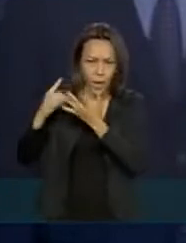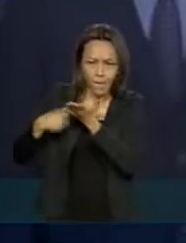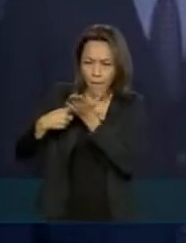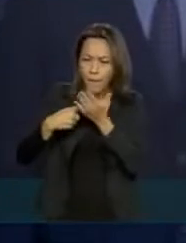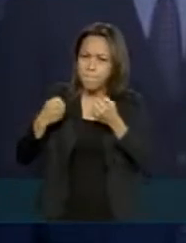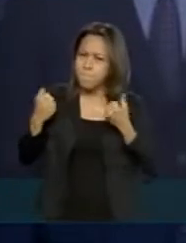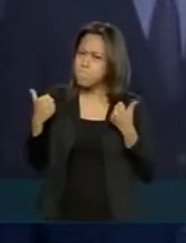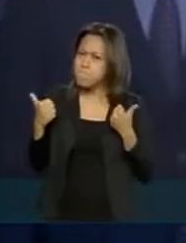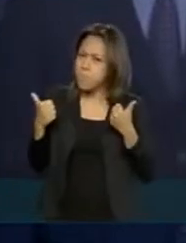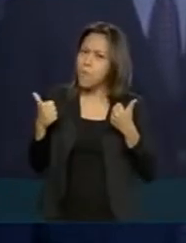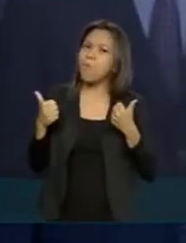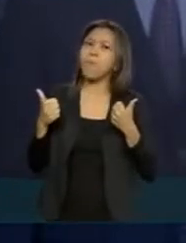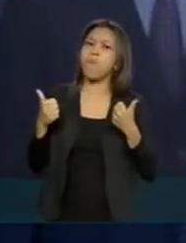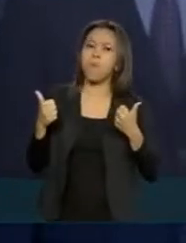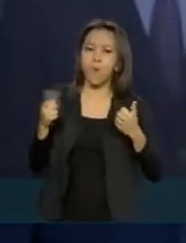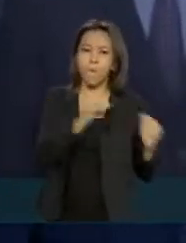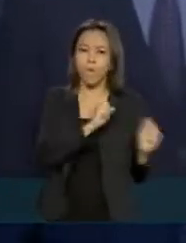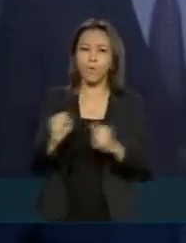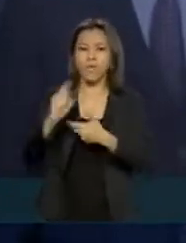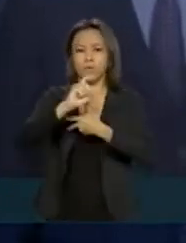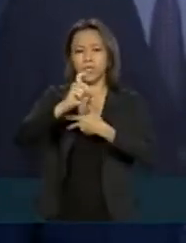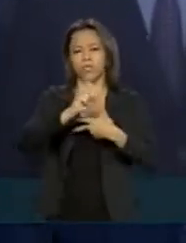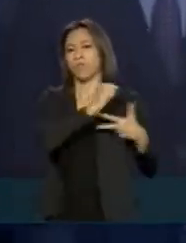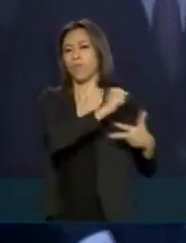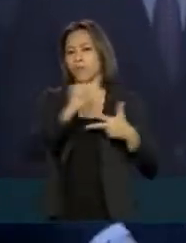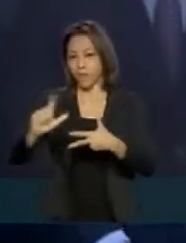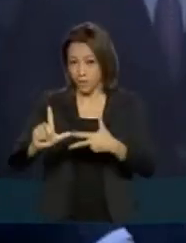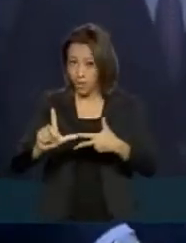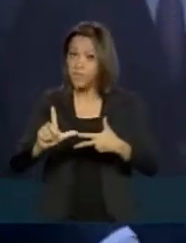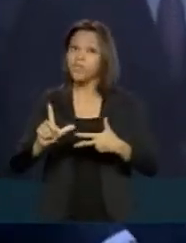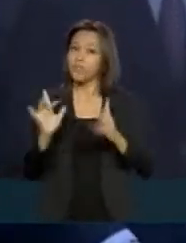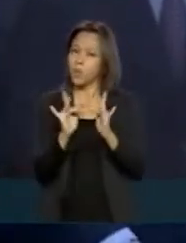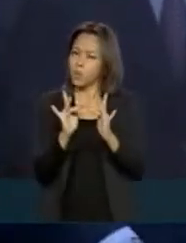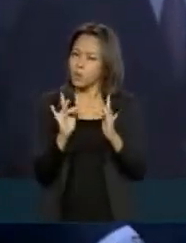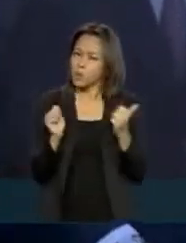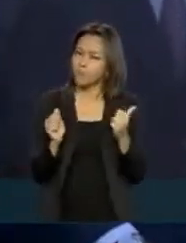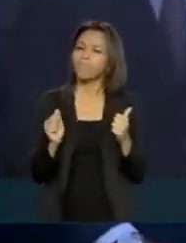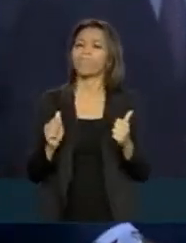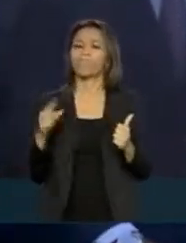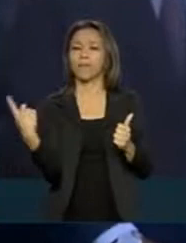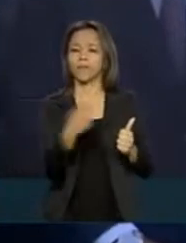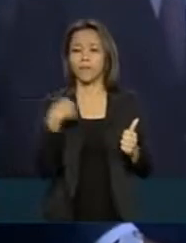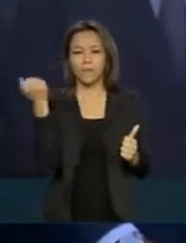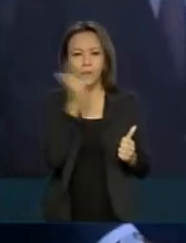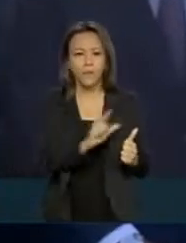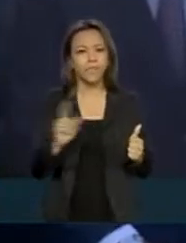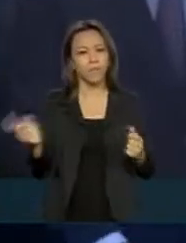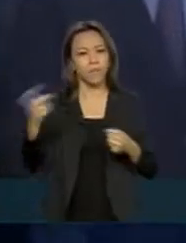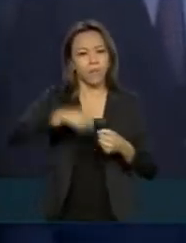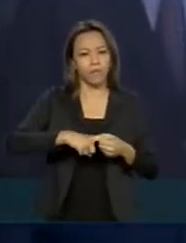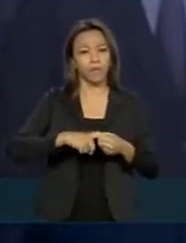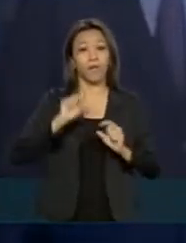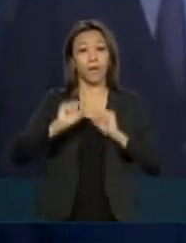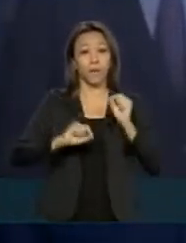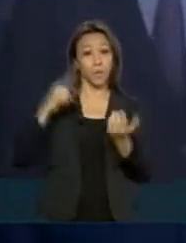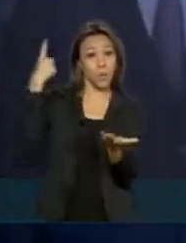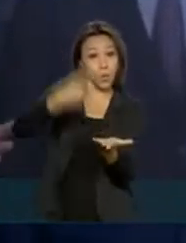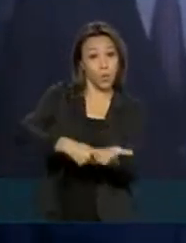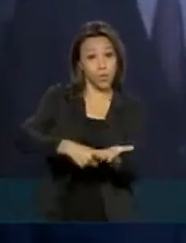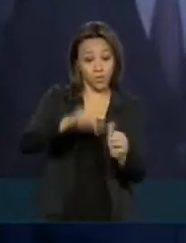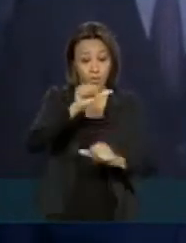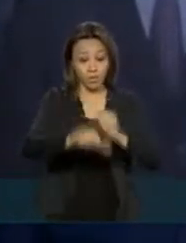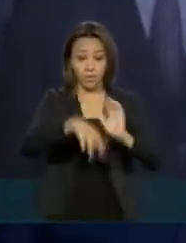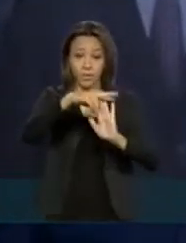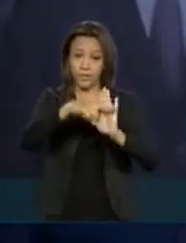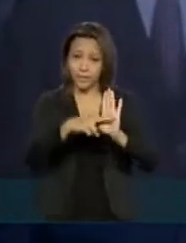entre o Poder Executivo e o Legislativo, para que a gente possa fazer, retomar essa agenda de reformas que